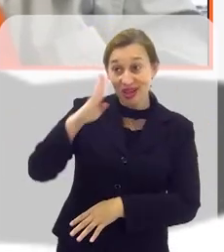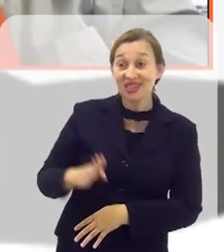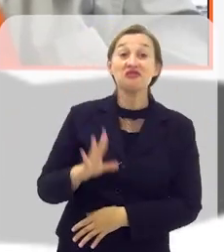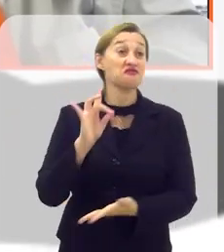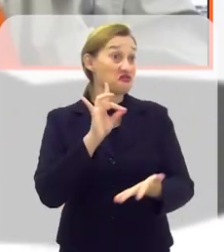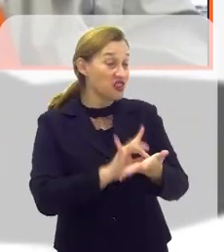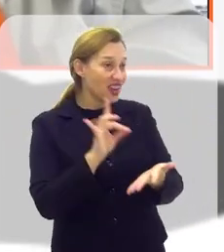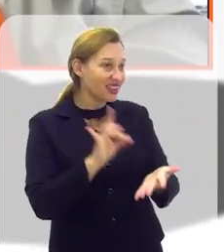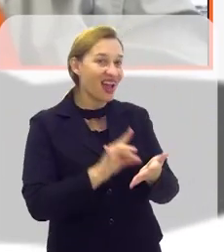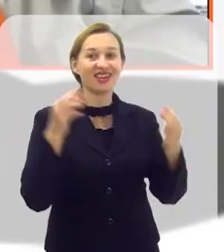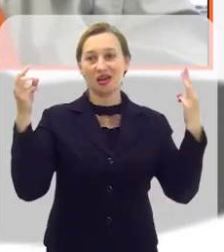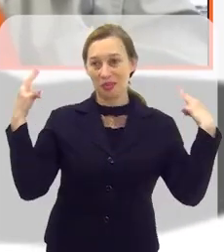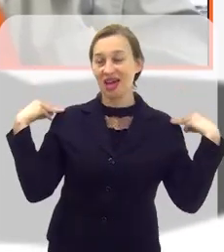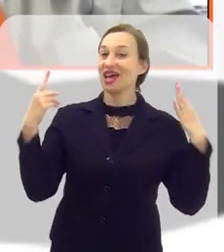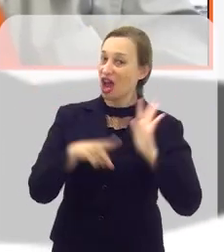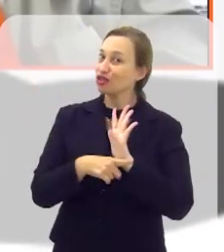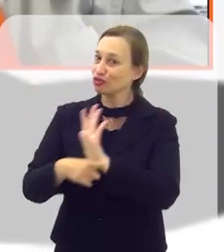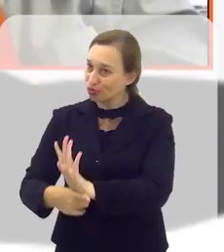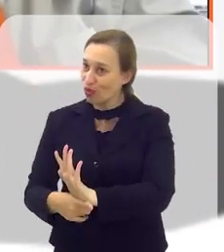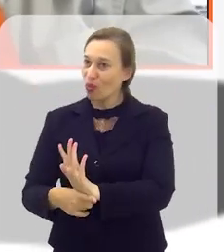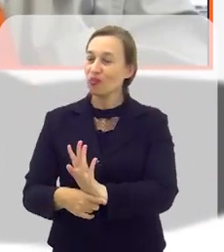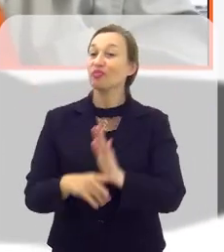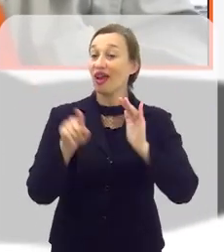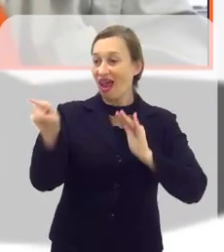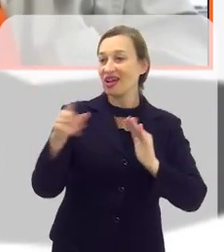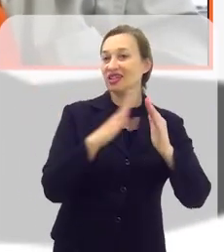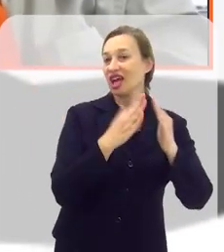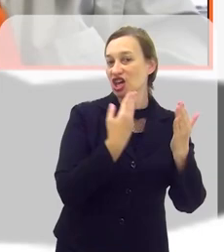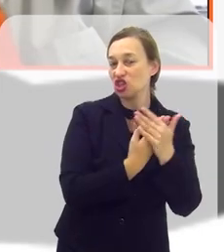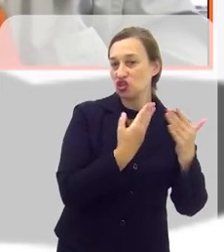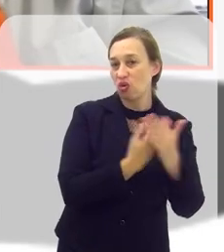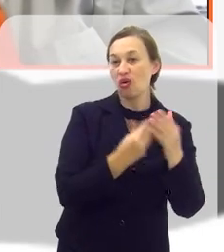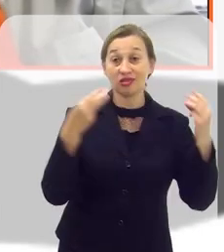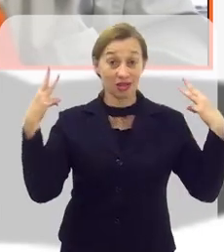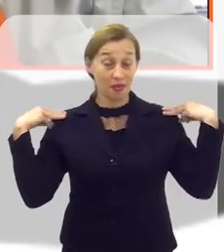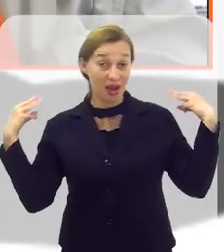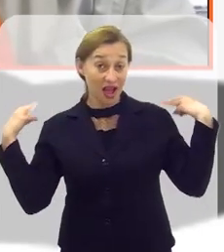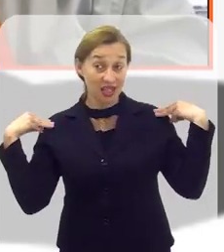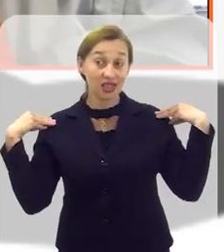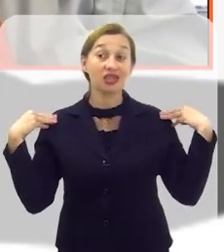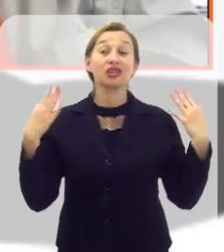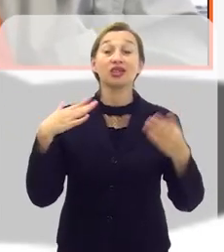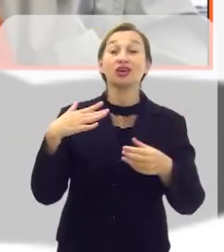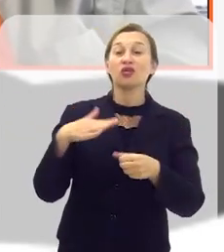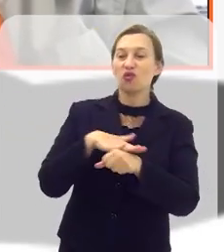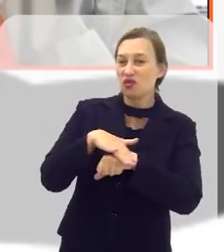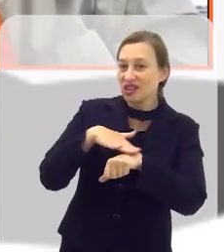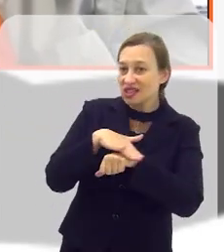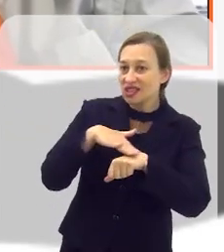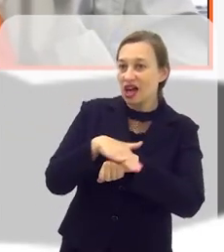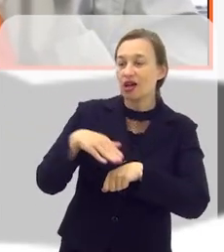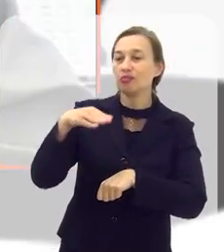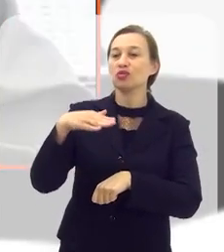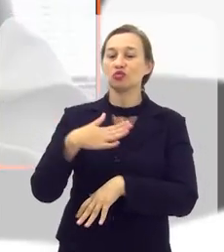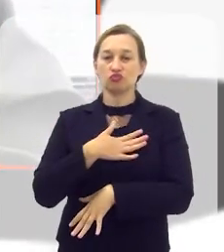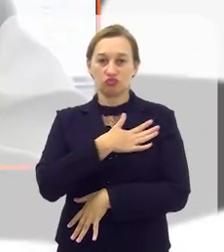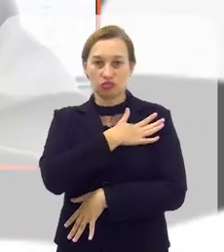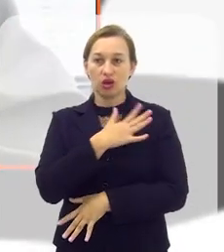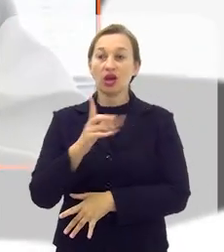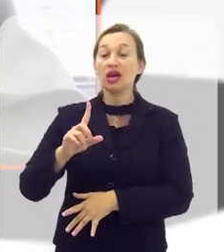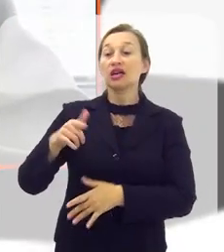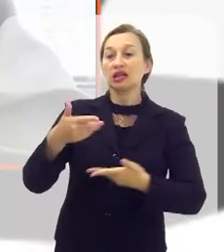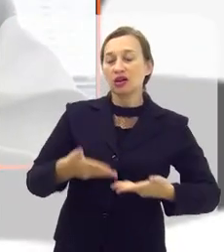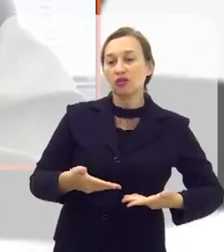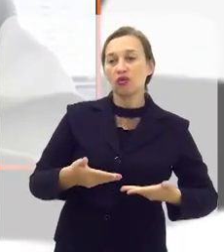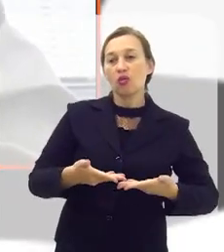É verdade. A Marinha nos ajudou nisso aí. Lá tem o Colégio Naval, em Ano dos Reis. Conversamos com o mandante. Na época, eu